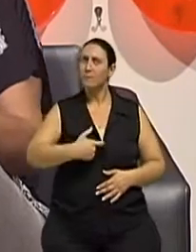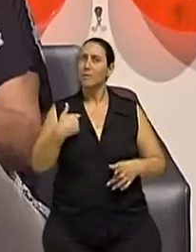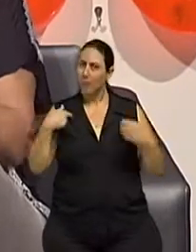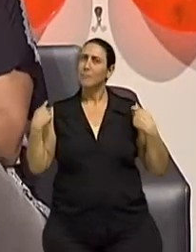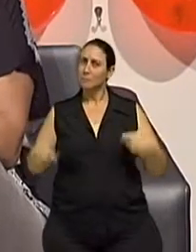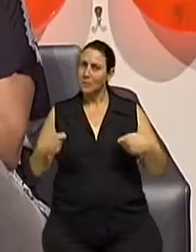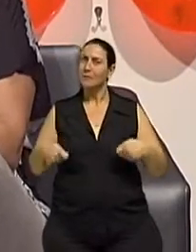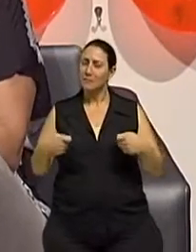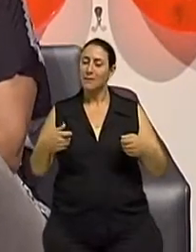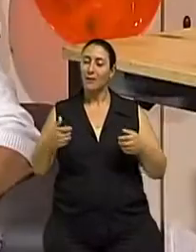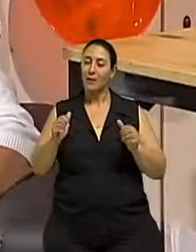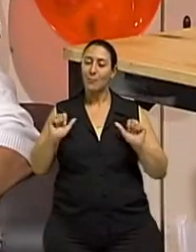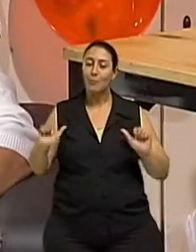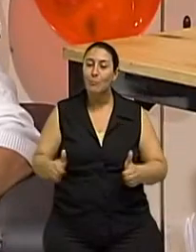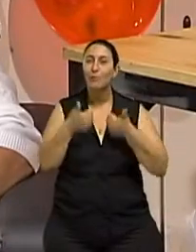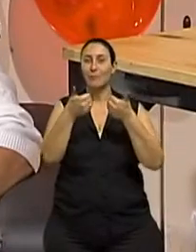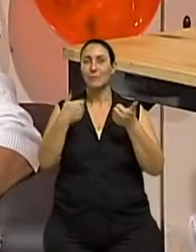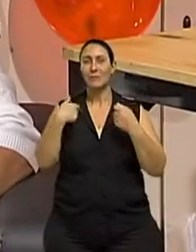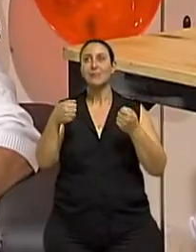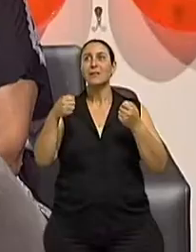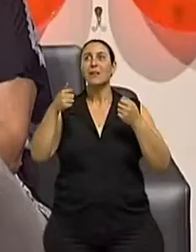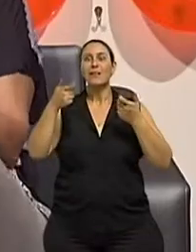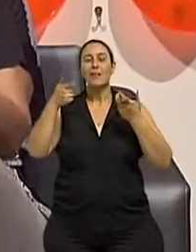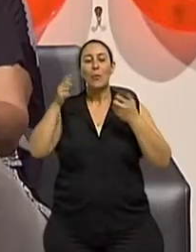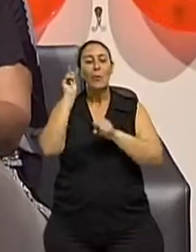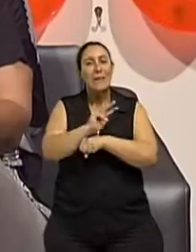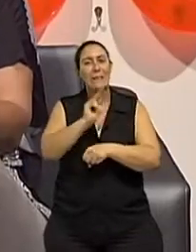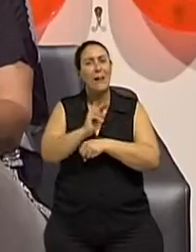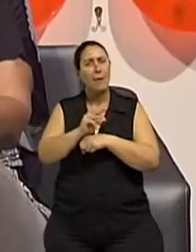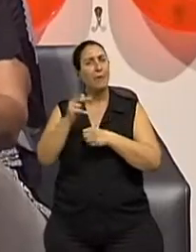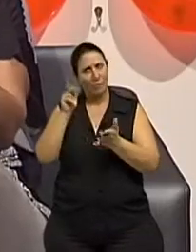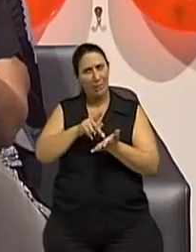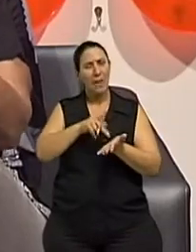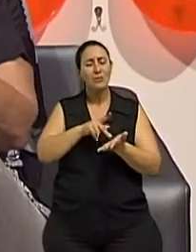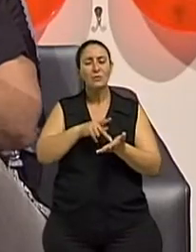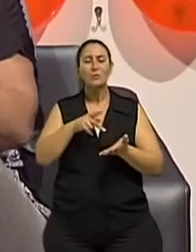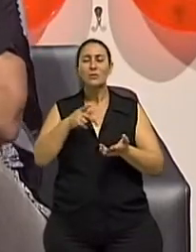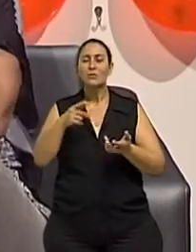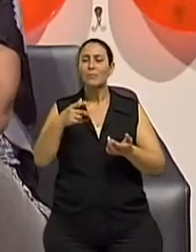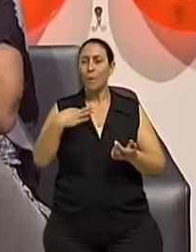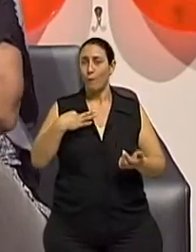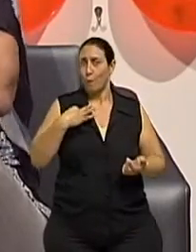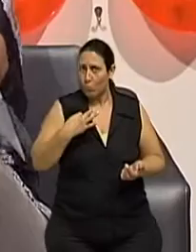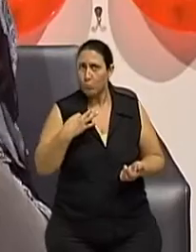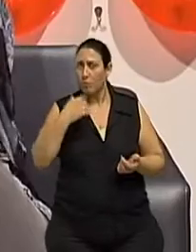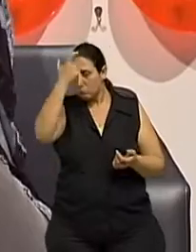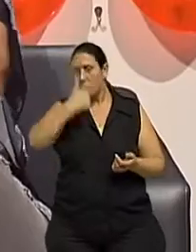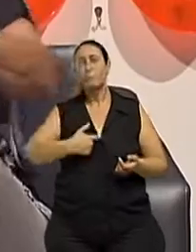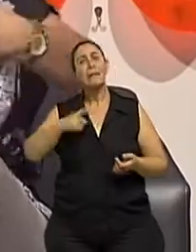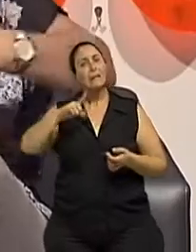Por isso que eu chamei a atenção, né? Mas a gente está comandando, só que está também